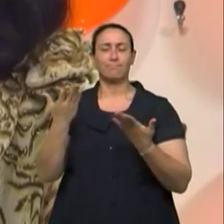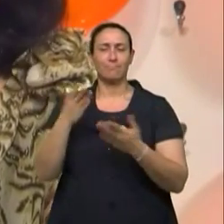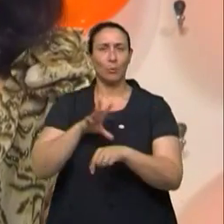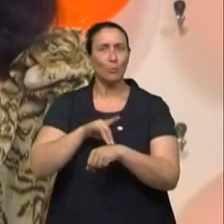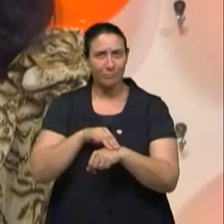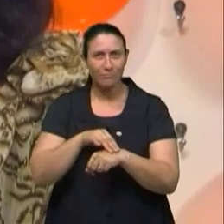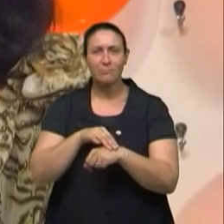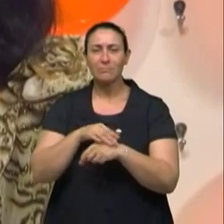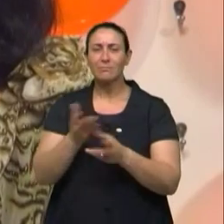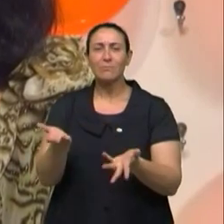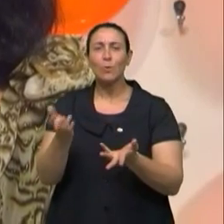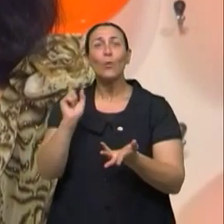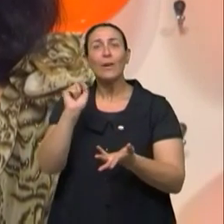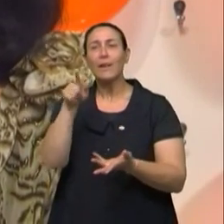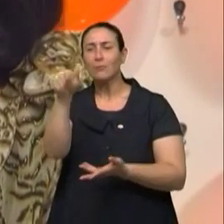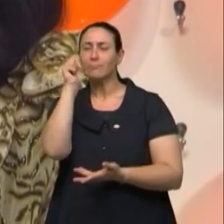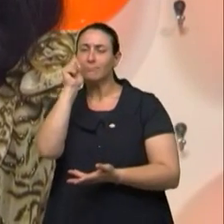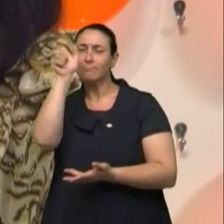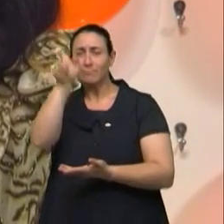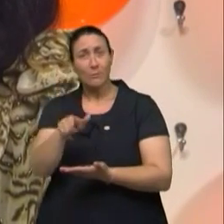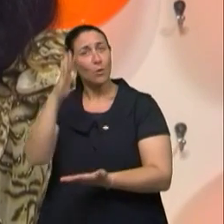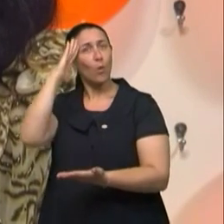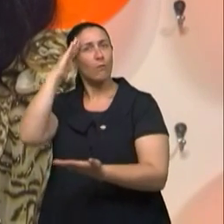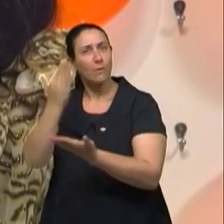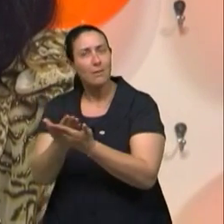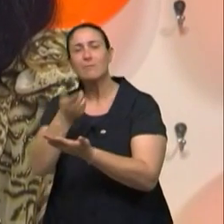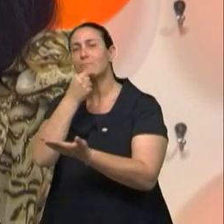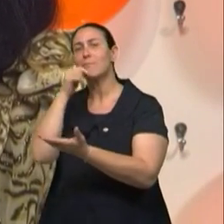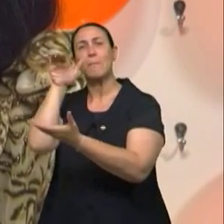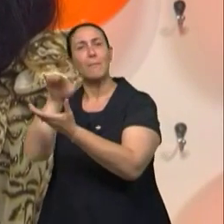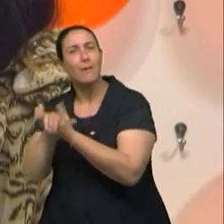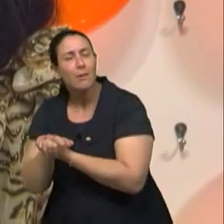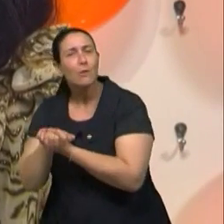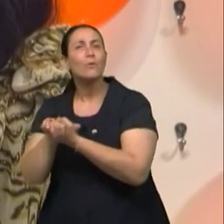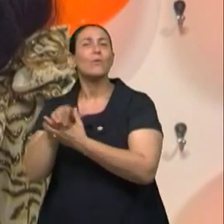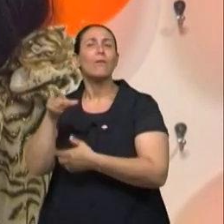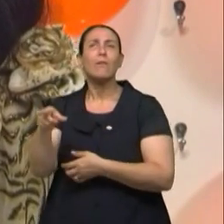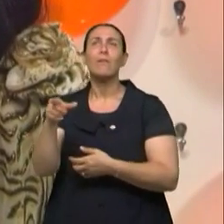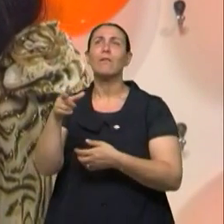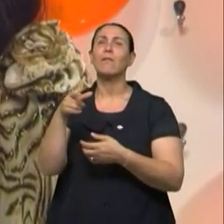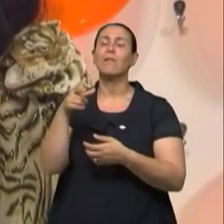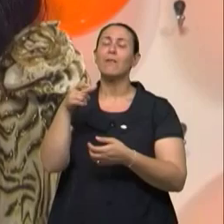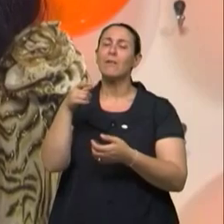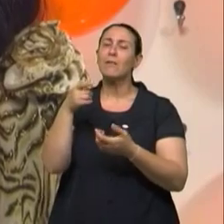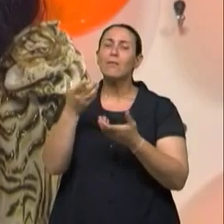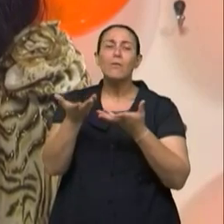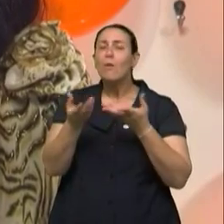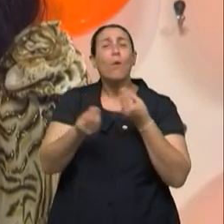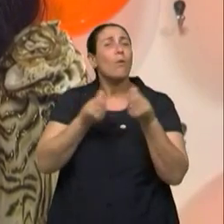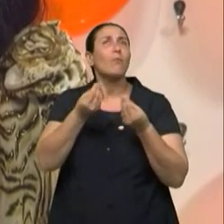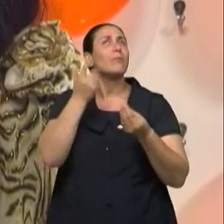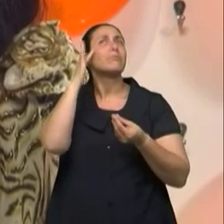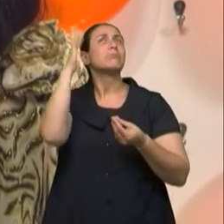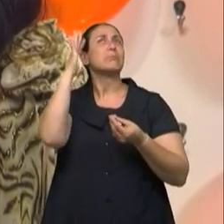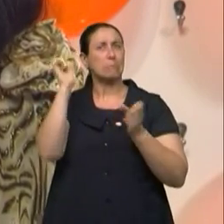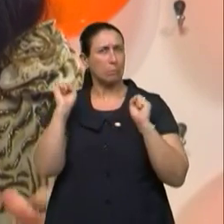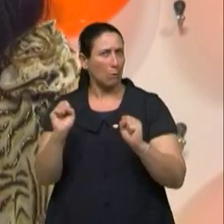Quer dizer, a confiança que ela teve, a Vera, no segundo marido, e ela disse, como é que a gente ia imaginar,